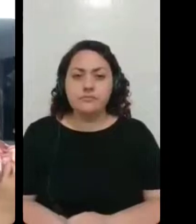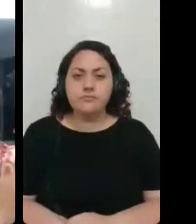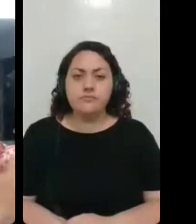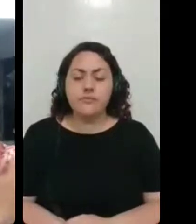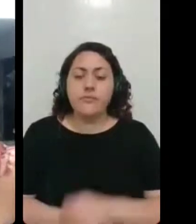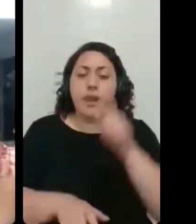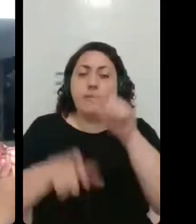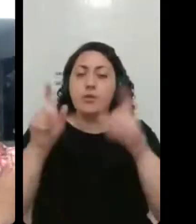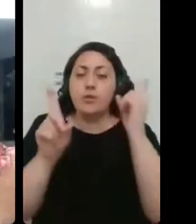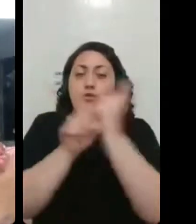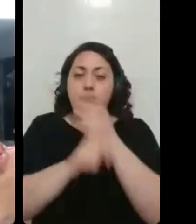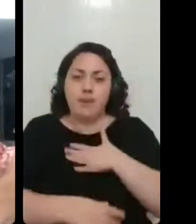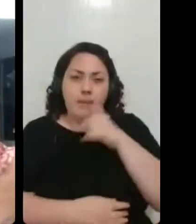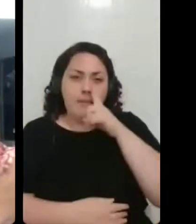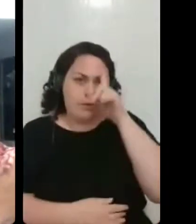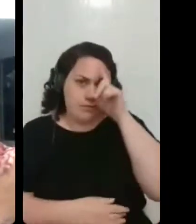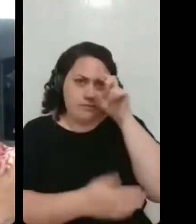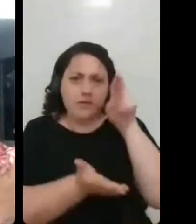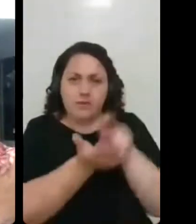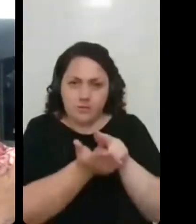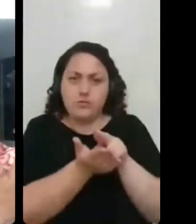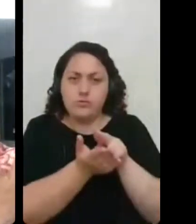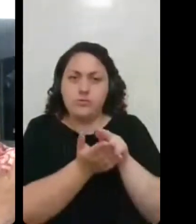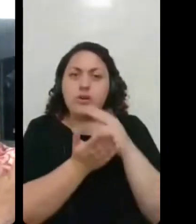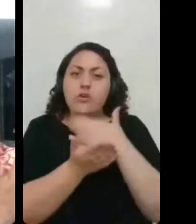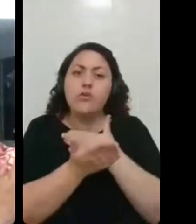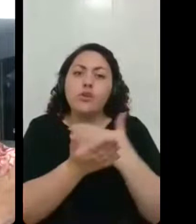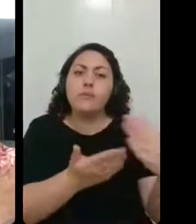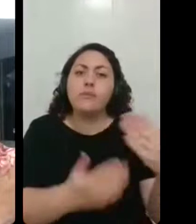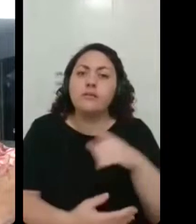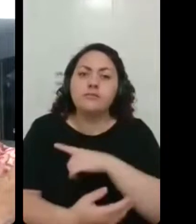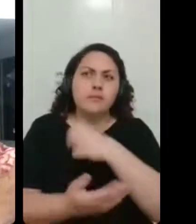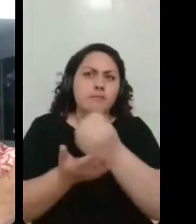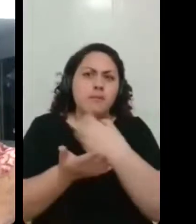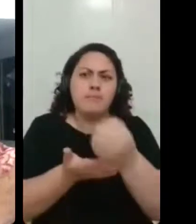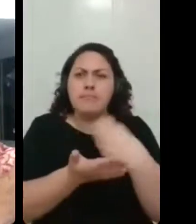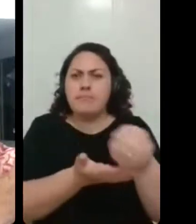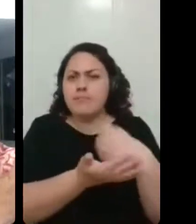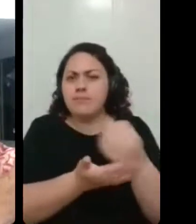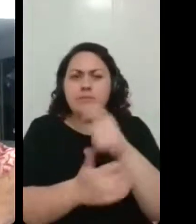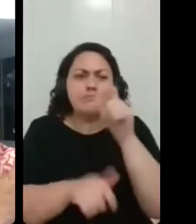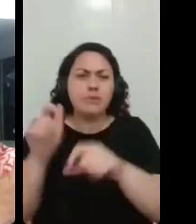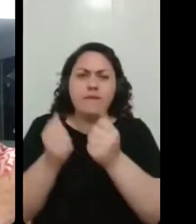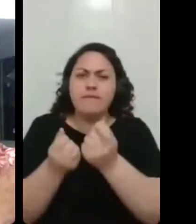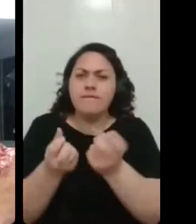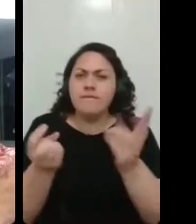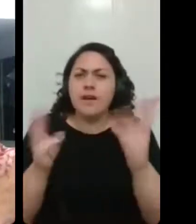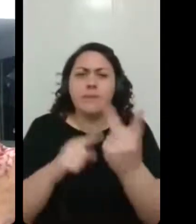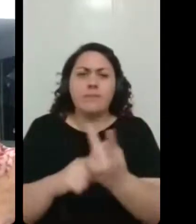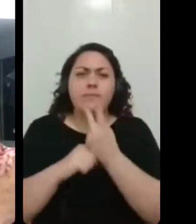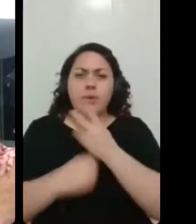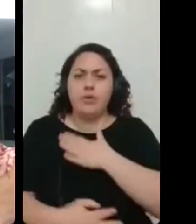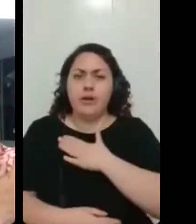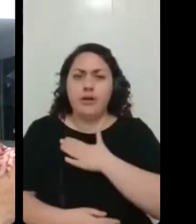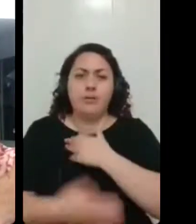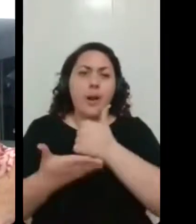internada, começou a vir mensagem e vir gente, assim, apoio de onde